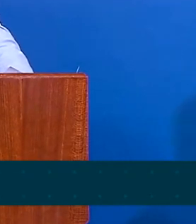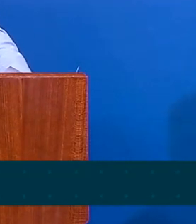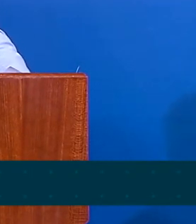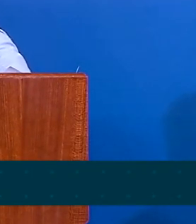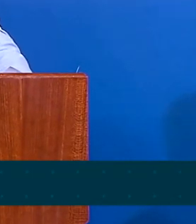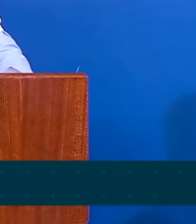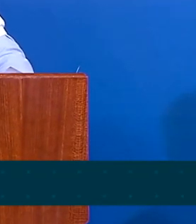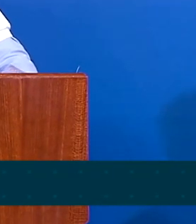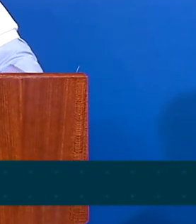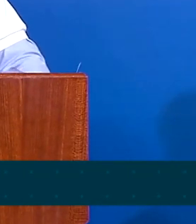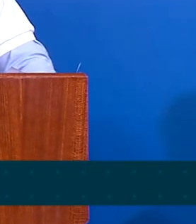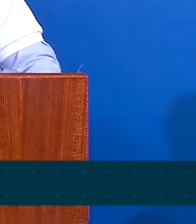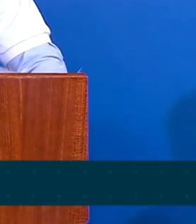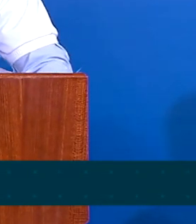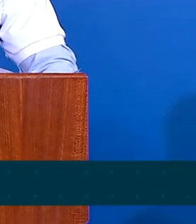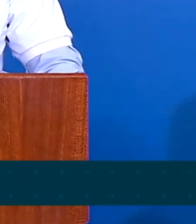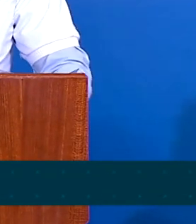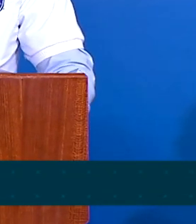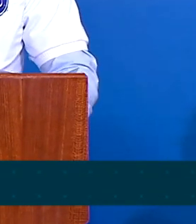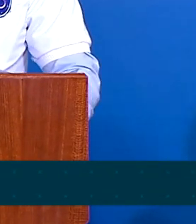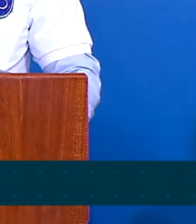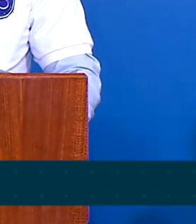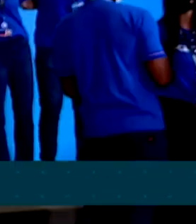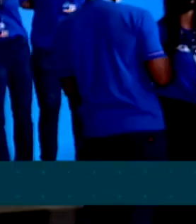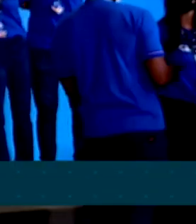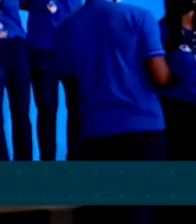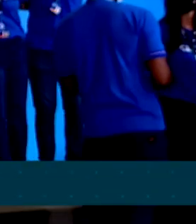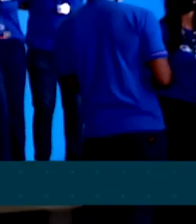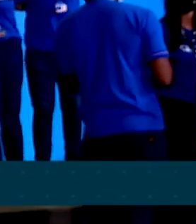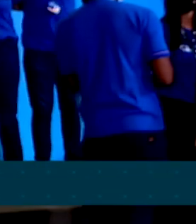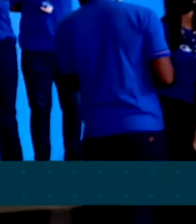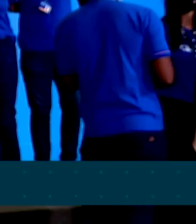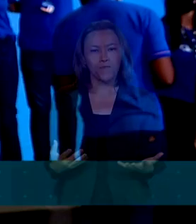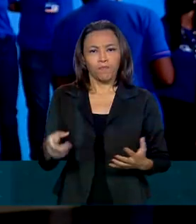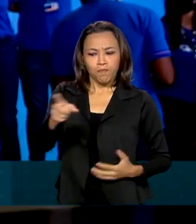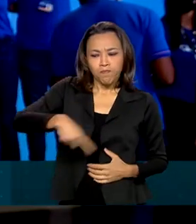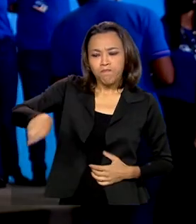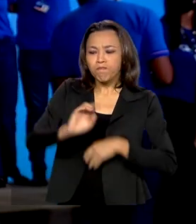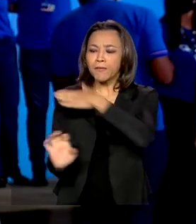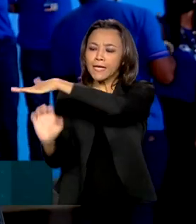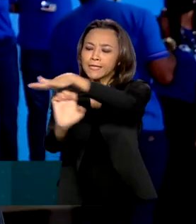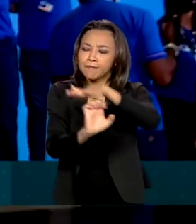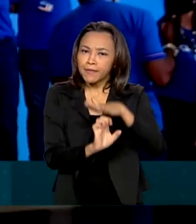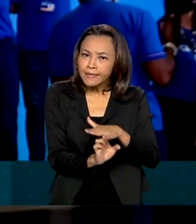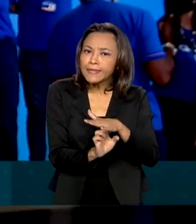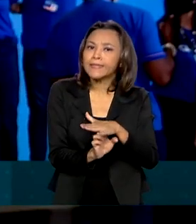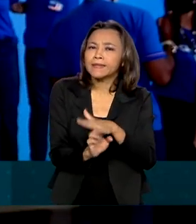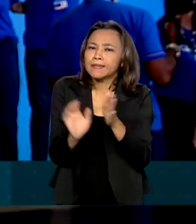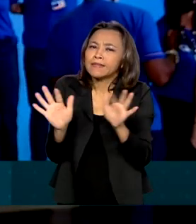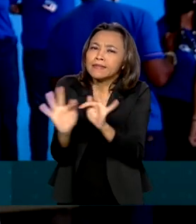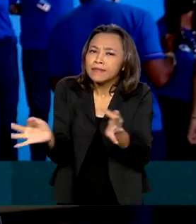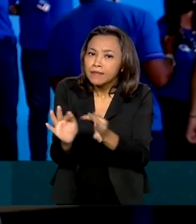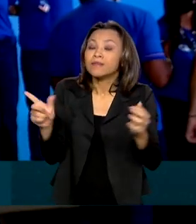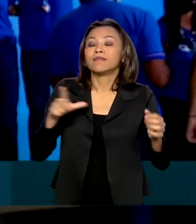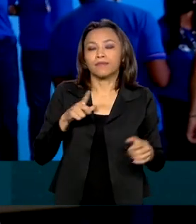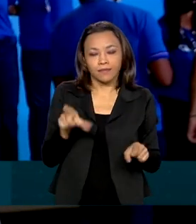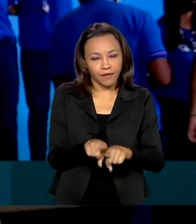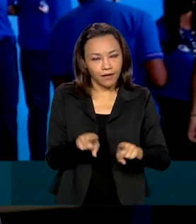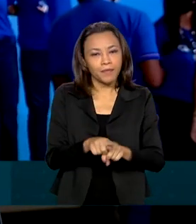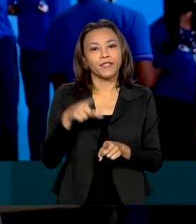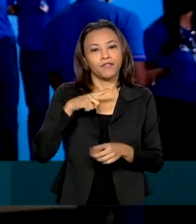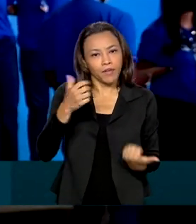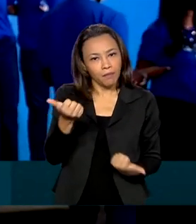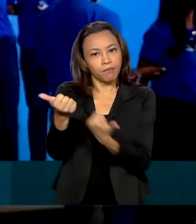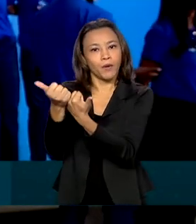milhões de empregados pelo Brasil. Os pequenos empregadores também tiveram ajuda para passar pela